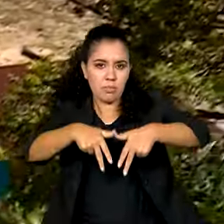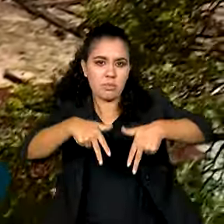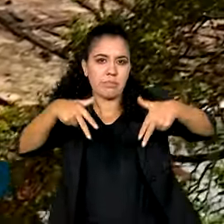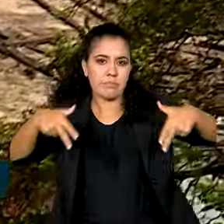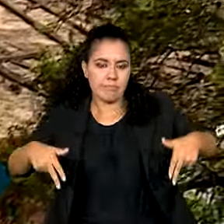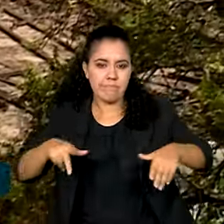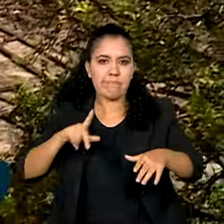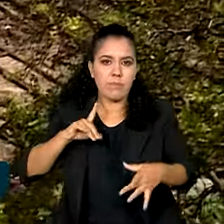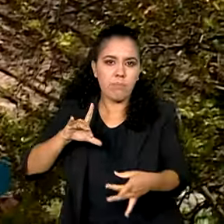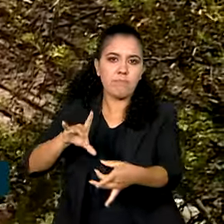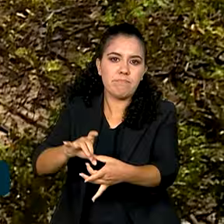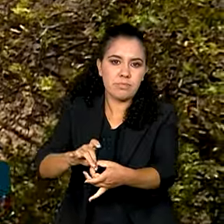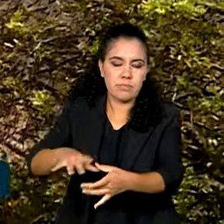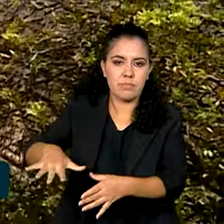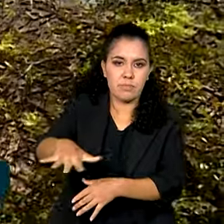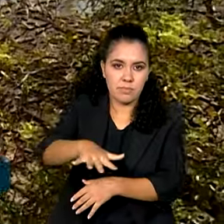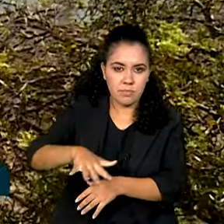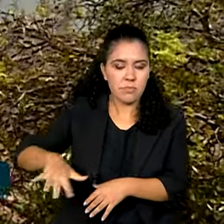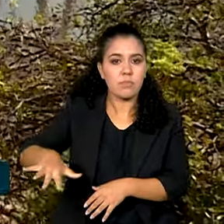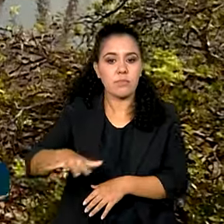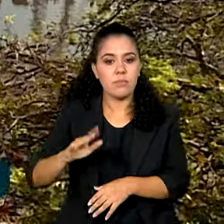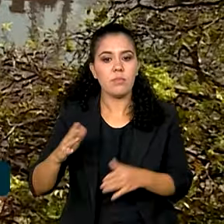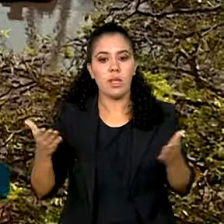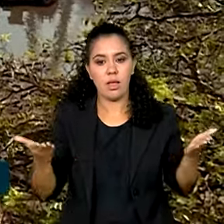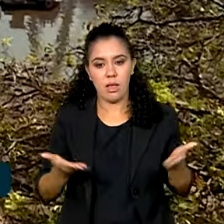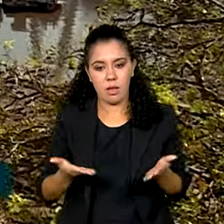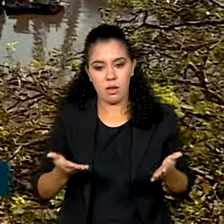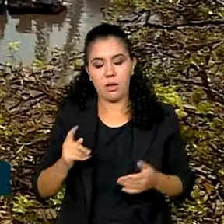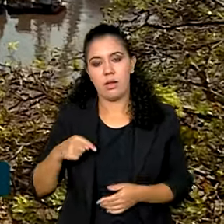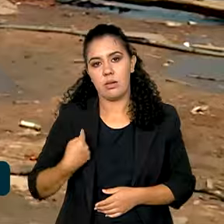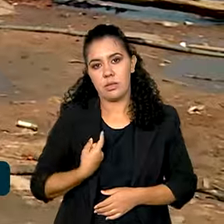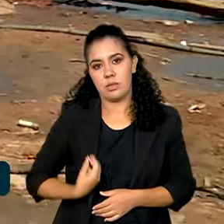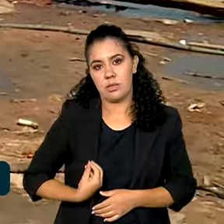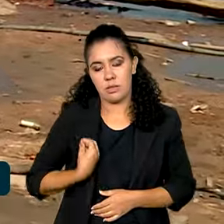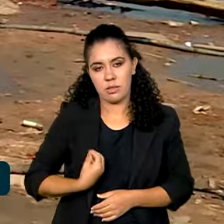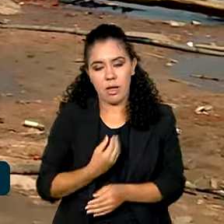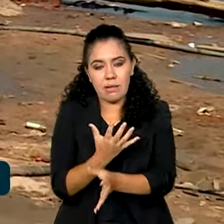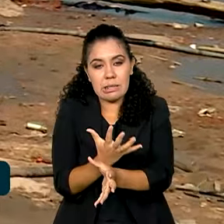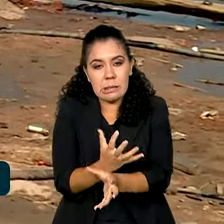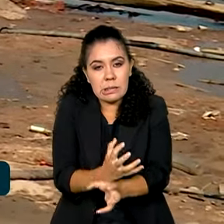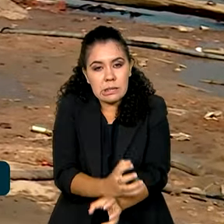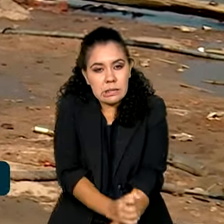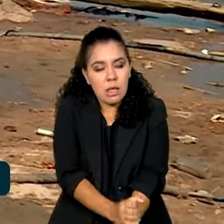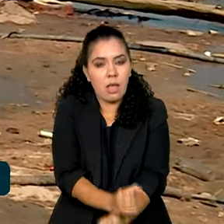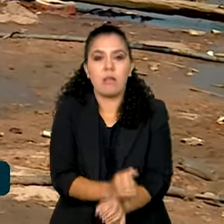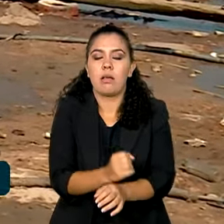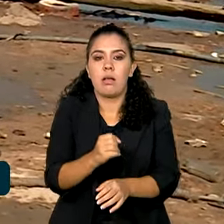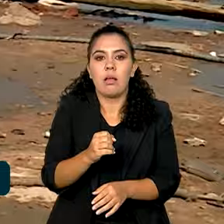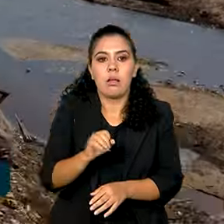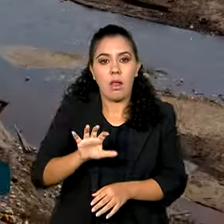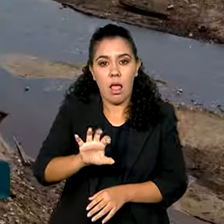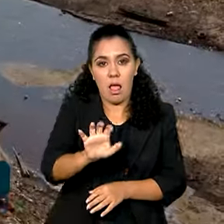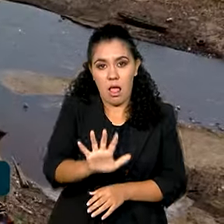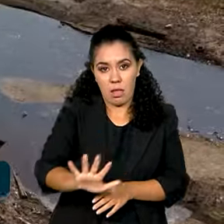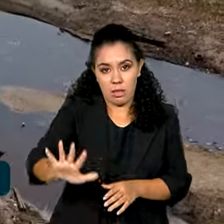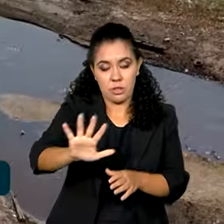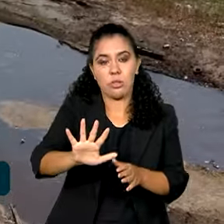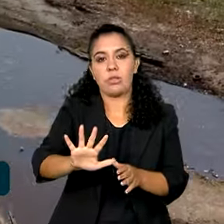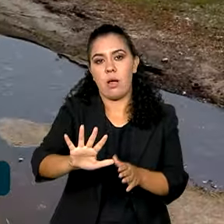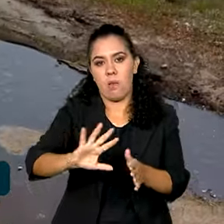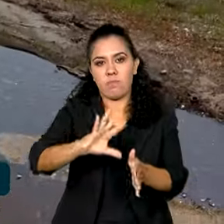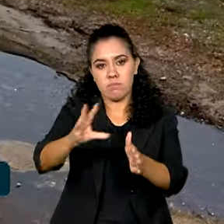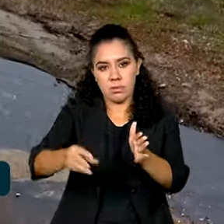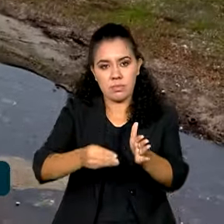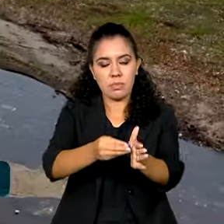Ao mesmo tempo, vivemos uma seca extrema na região amazônica. Todos esses